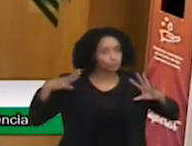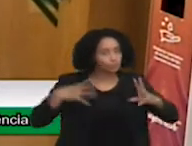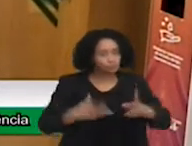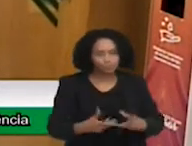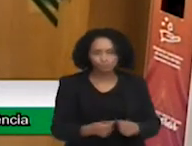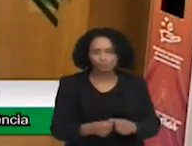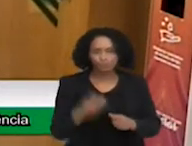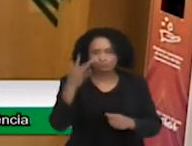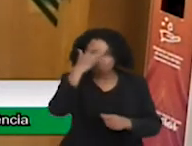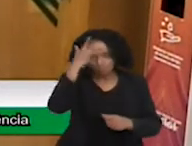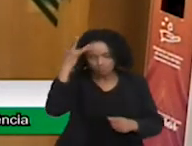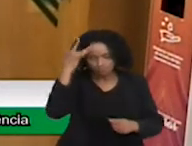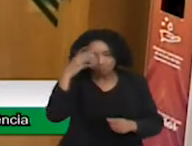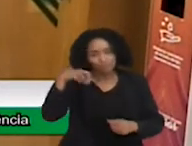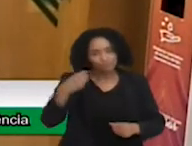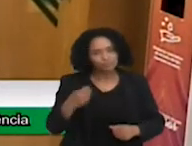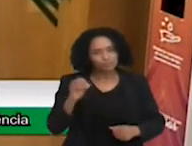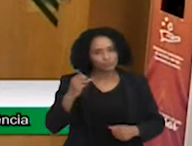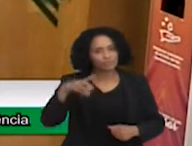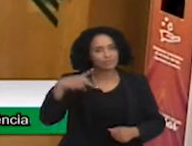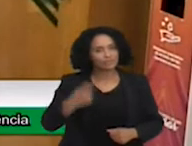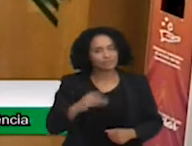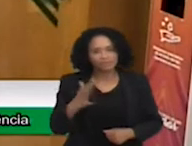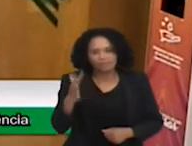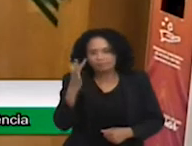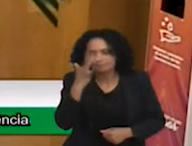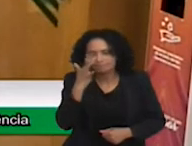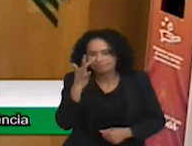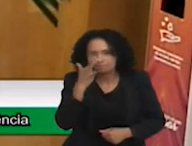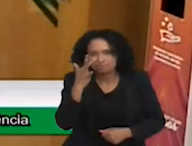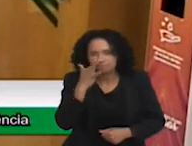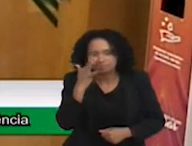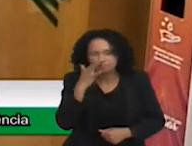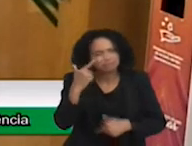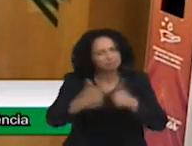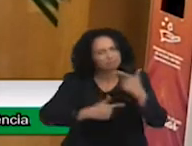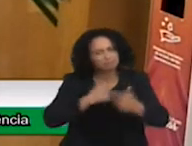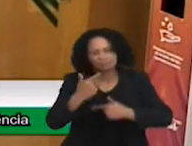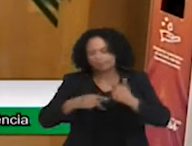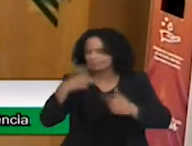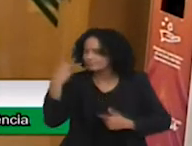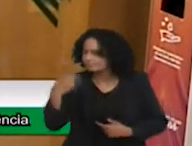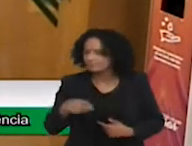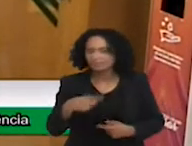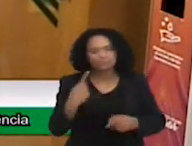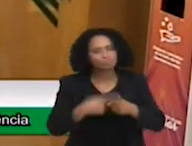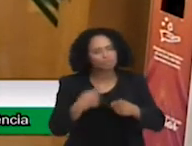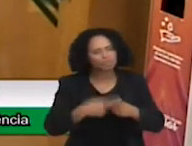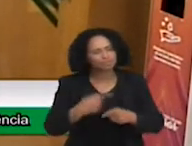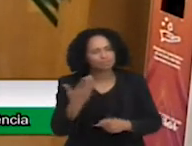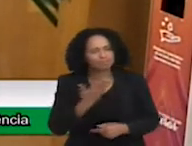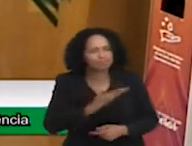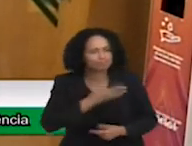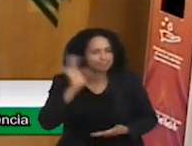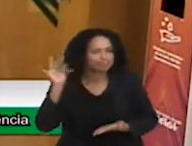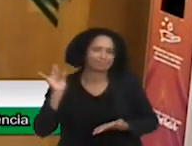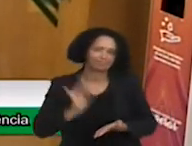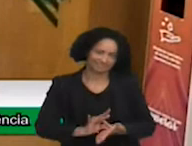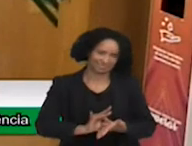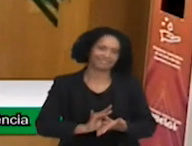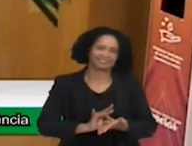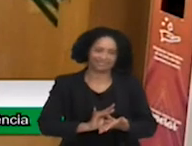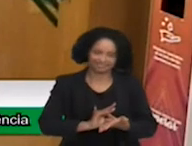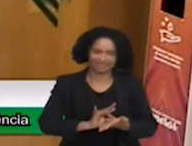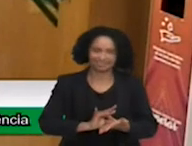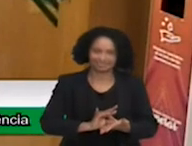dedicação e que você continue essa pessoa boa, de coração, amigo, verdadeiro, e que luta não só